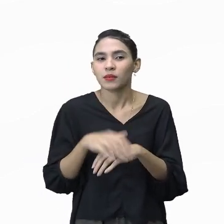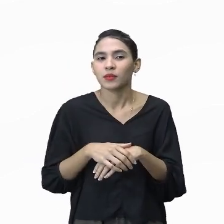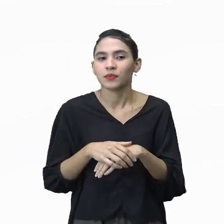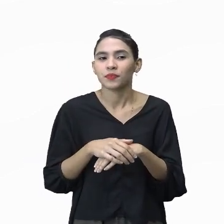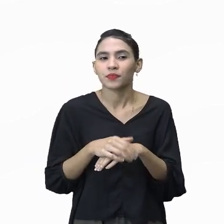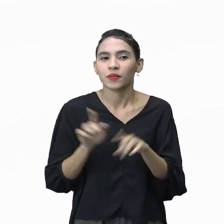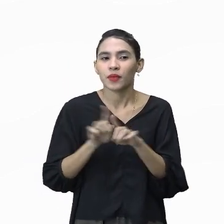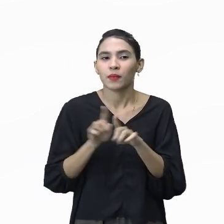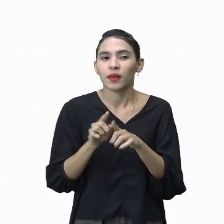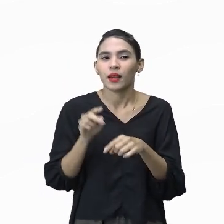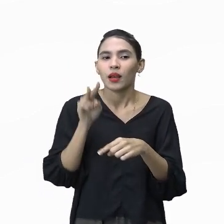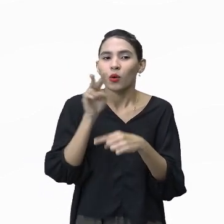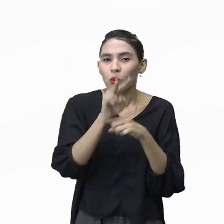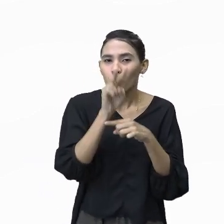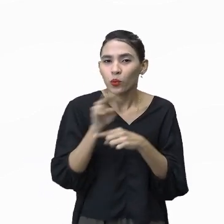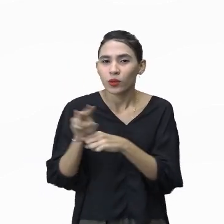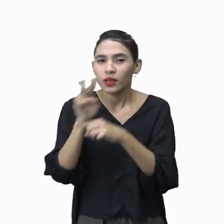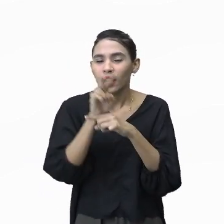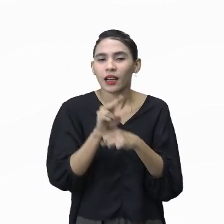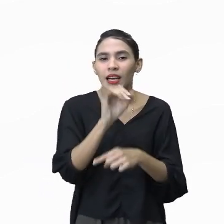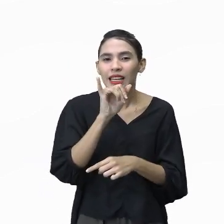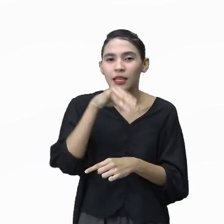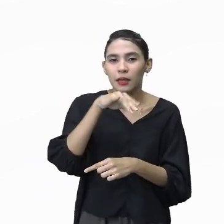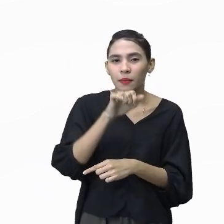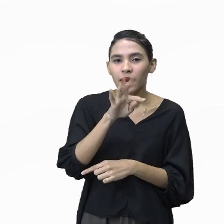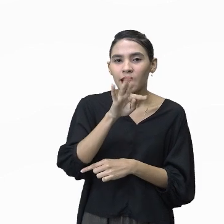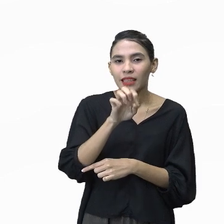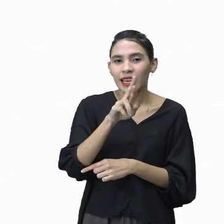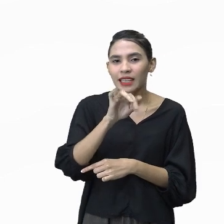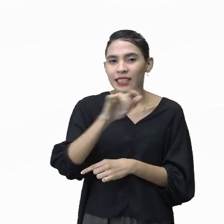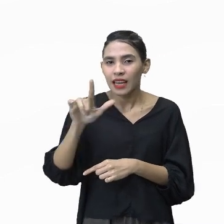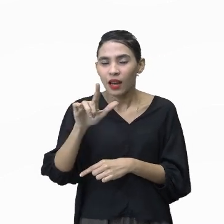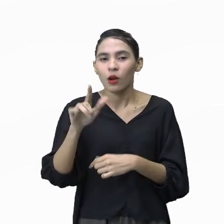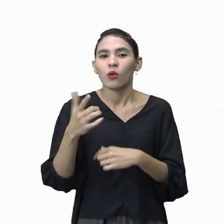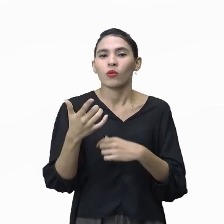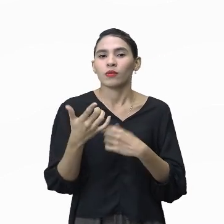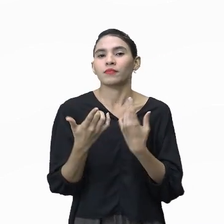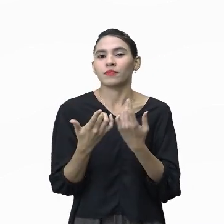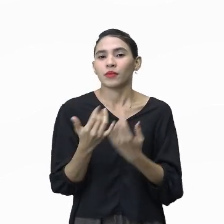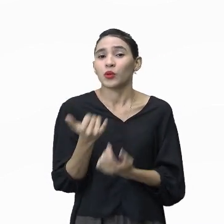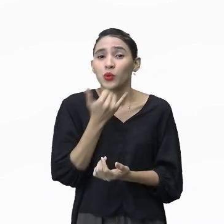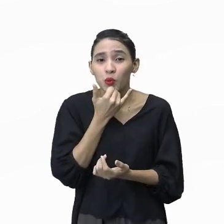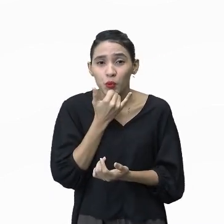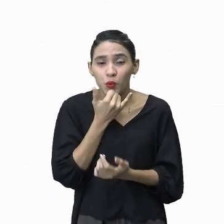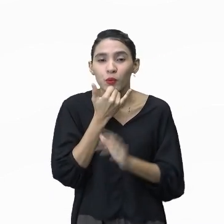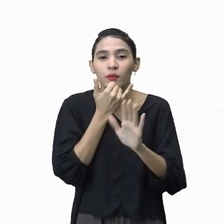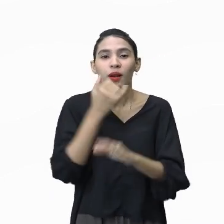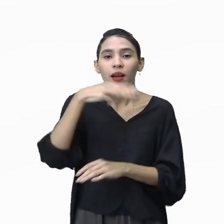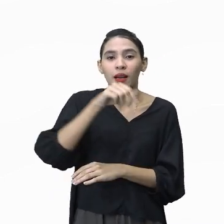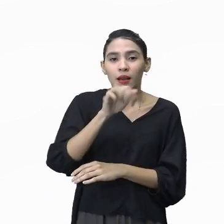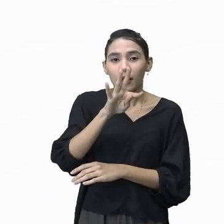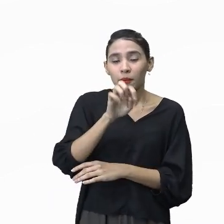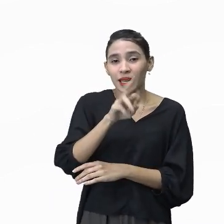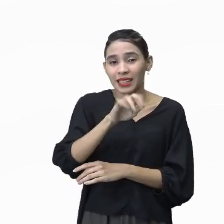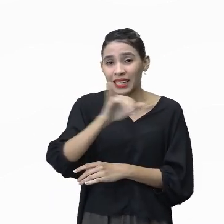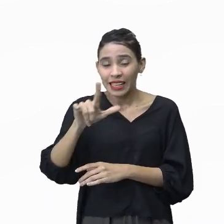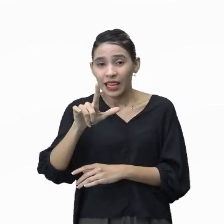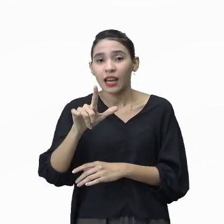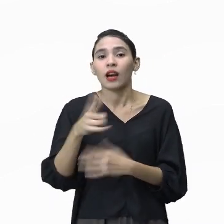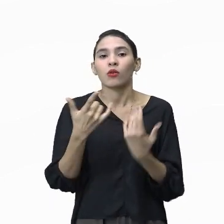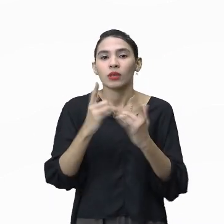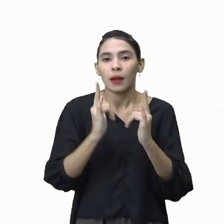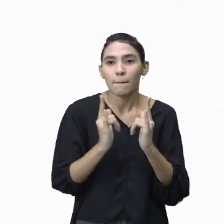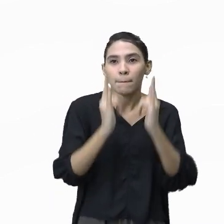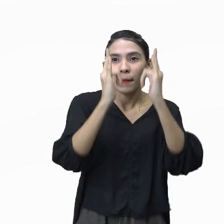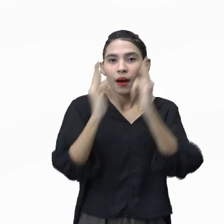da cultura imaterial, da cultura imaterial, né, que são, perdão, da cultura material ali dentro dos